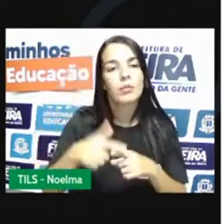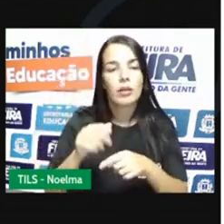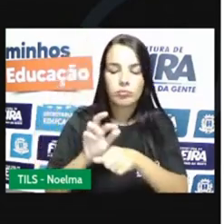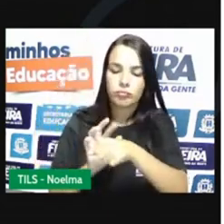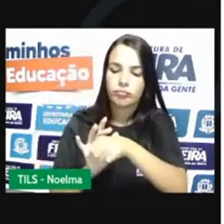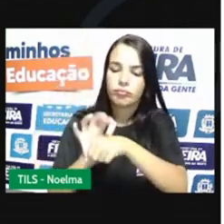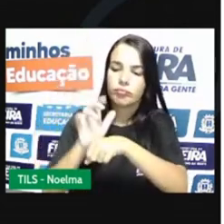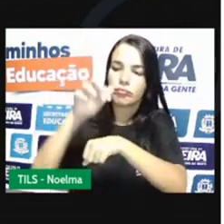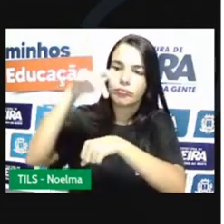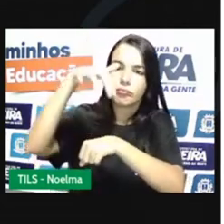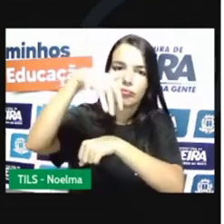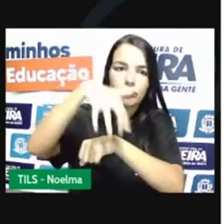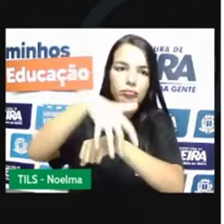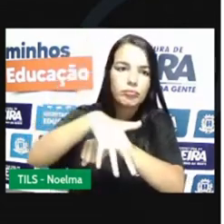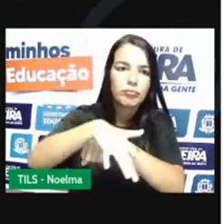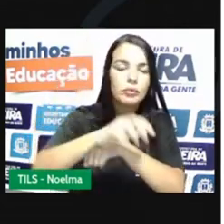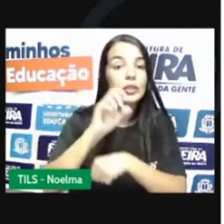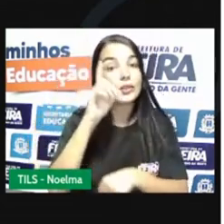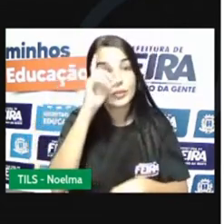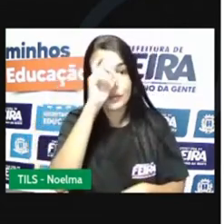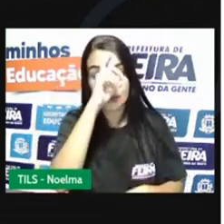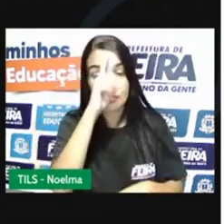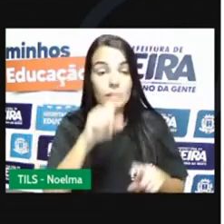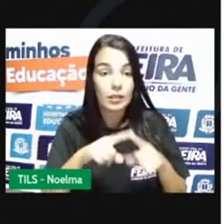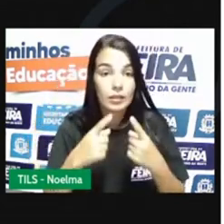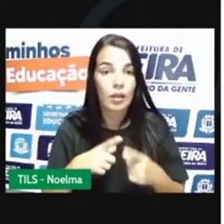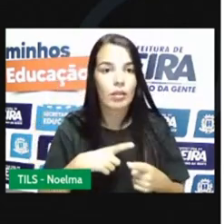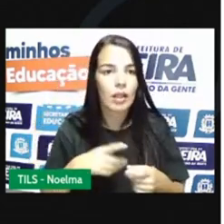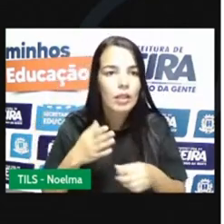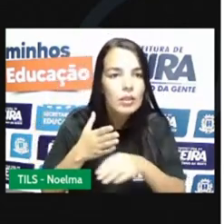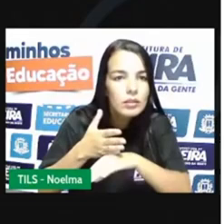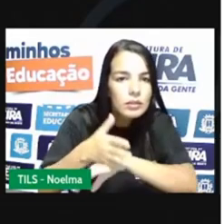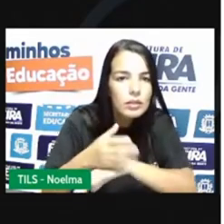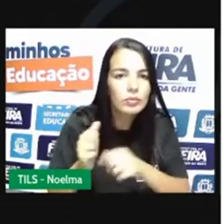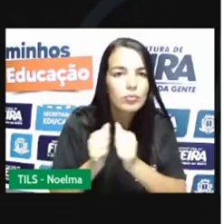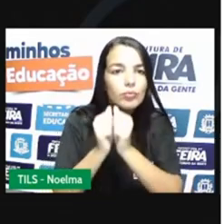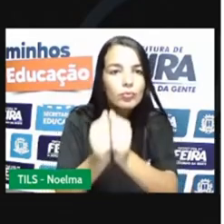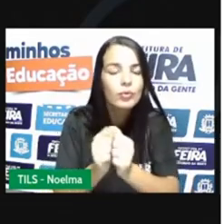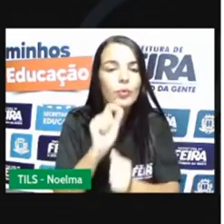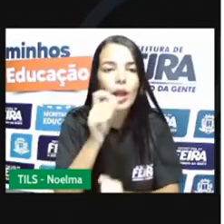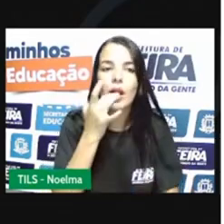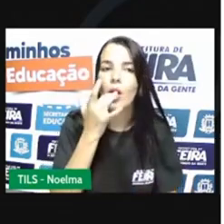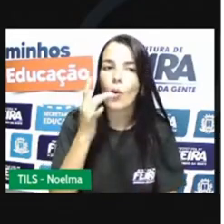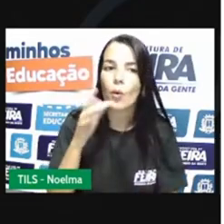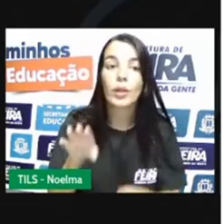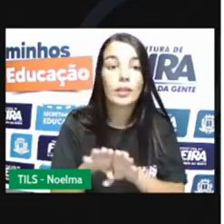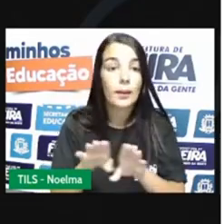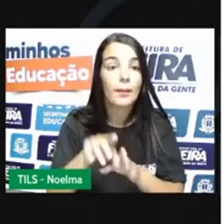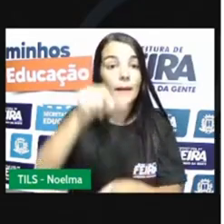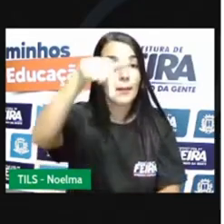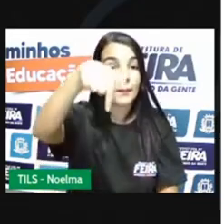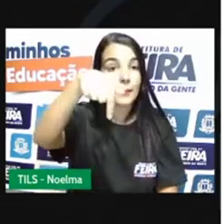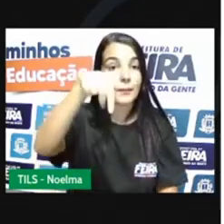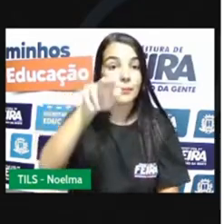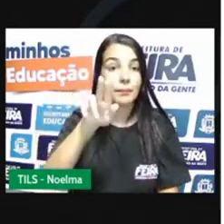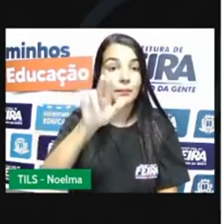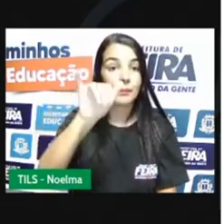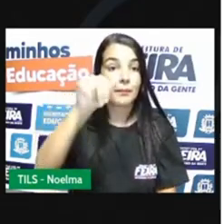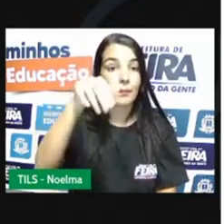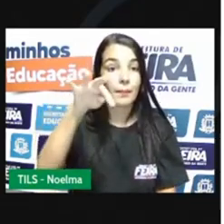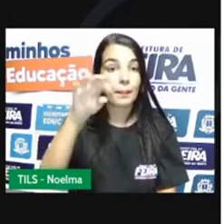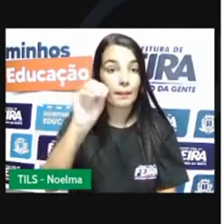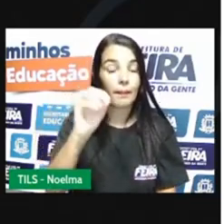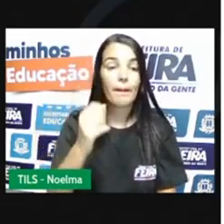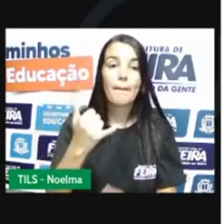eram os das regiões mineradoras. Também levavam ouro e o quinto que era parte da riqueza que ia para Portugal.